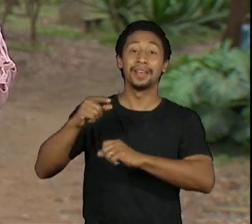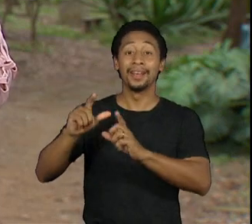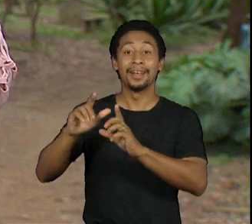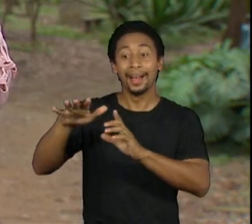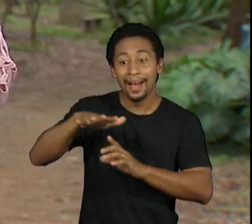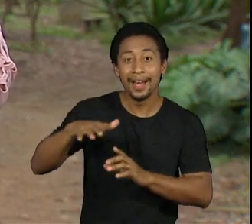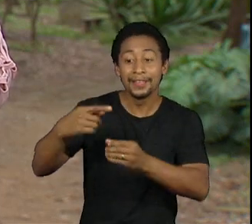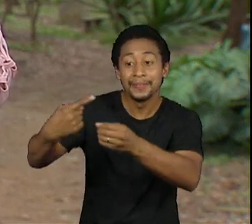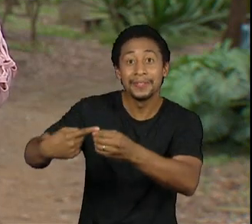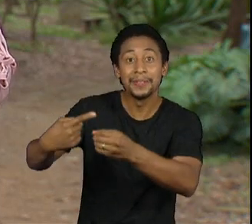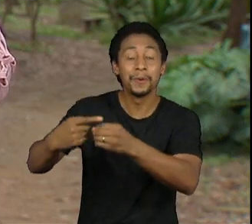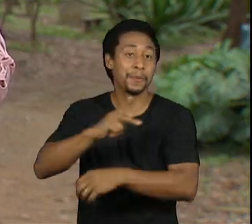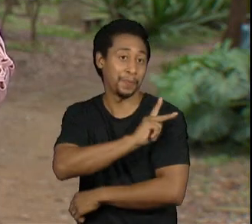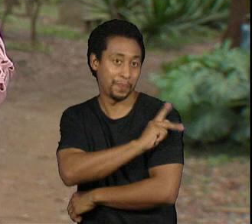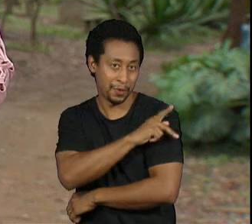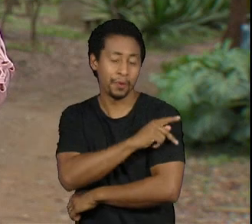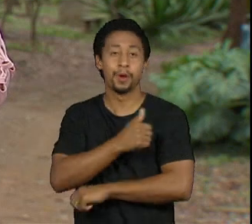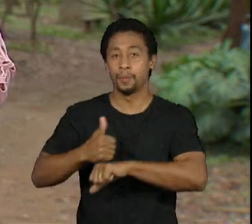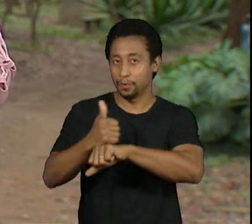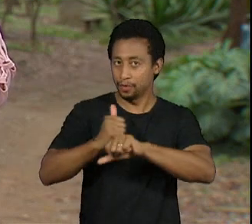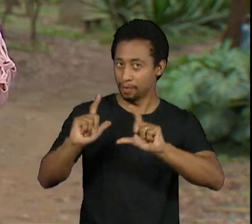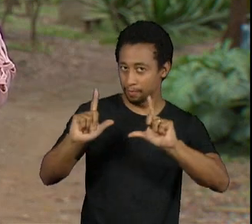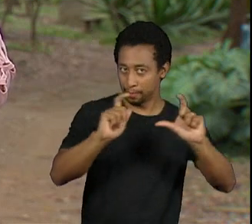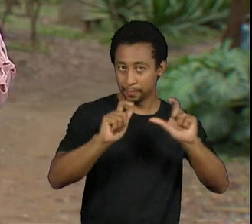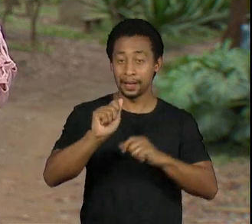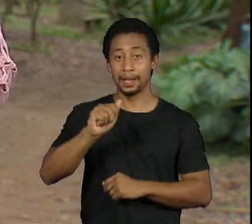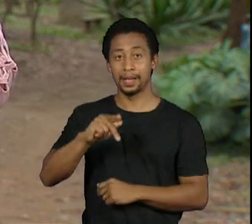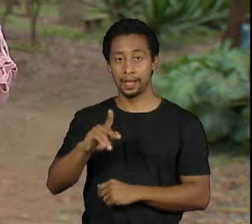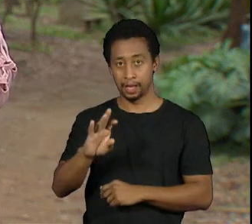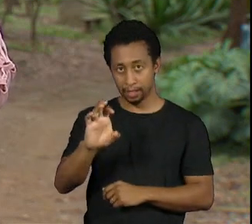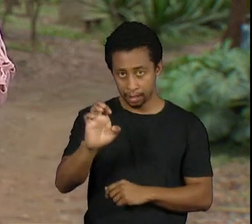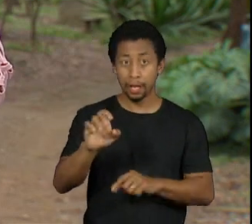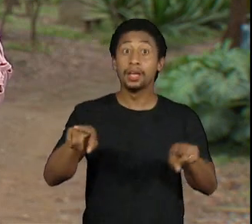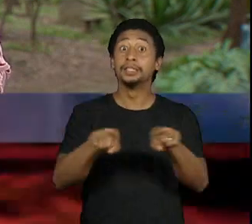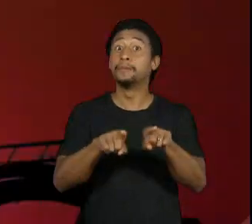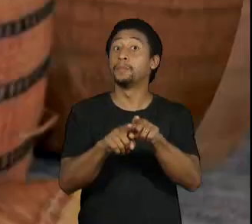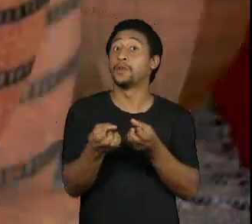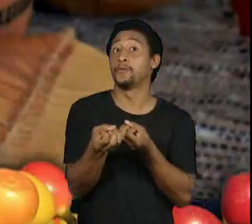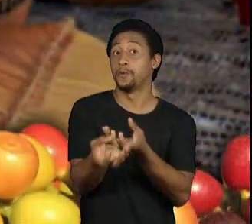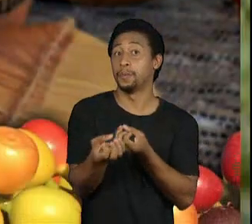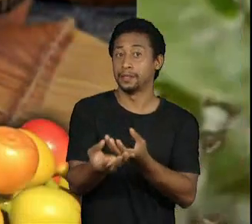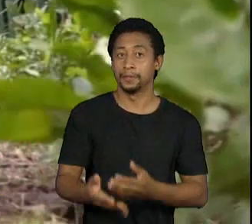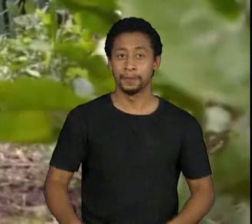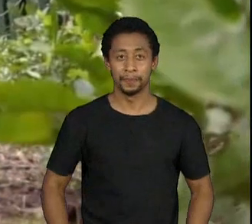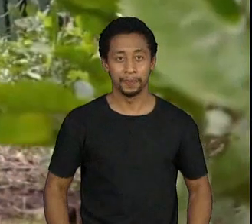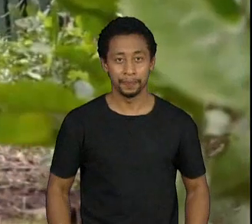Piauí pelo fotojornalista André Pessoa. E veja também...